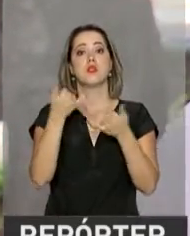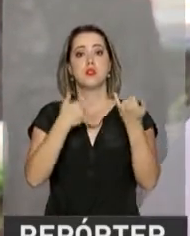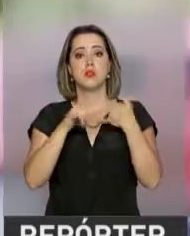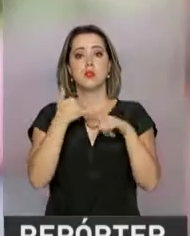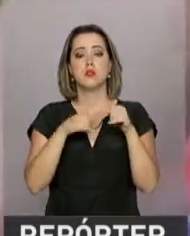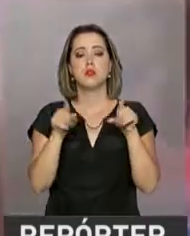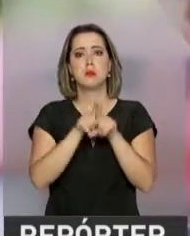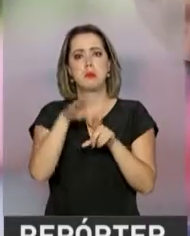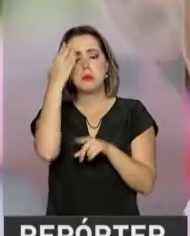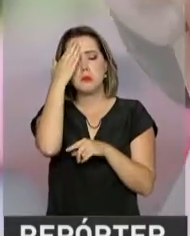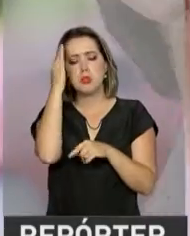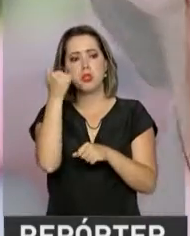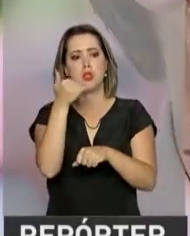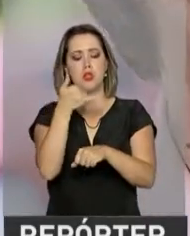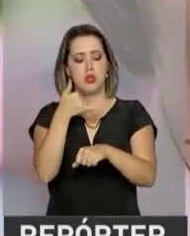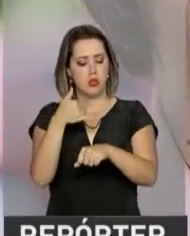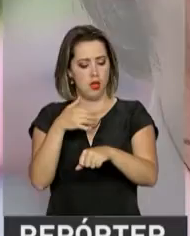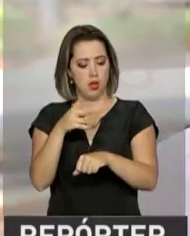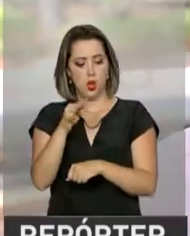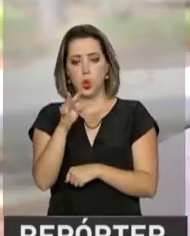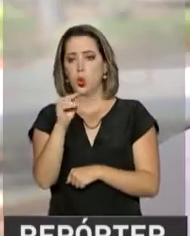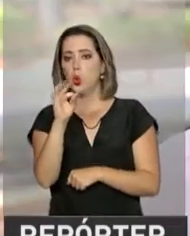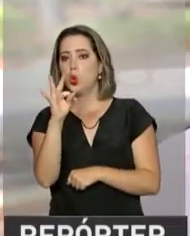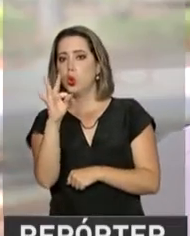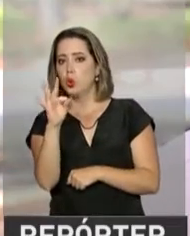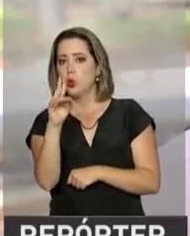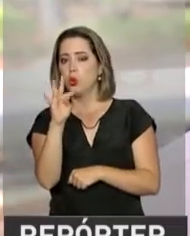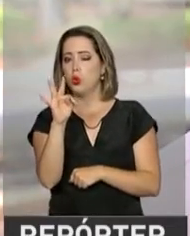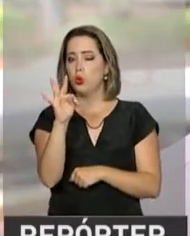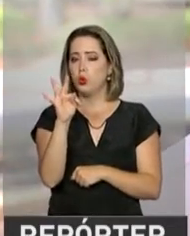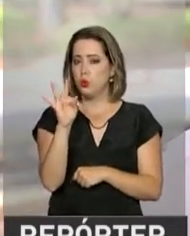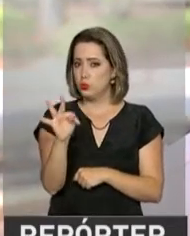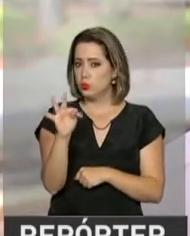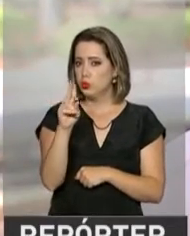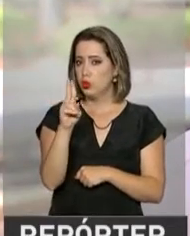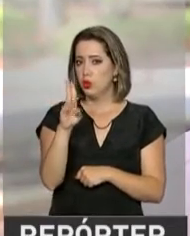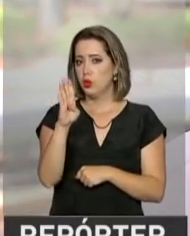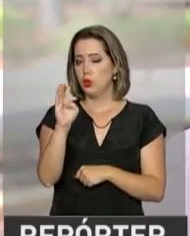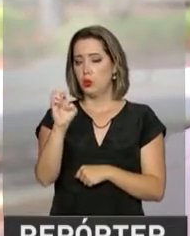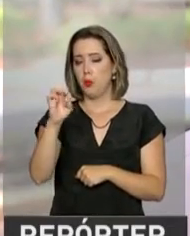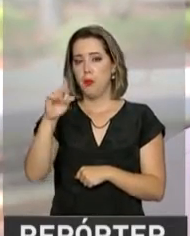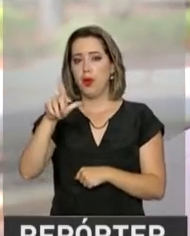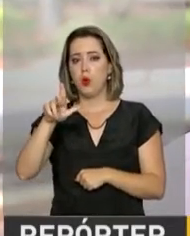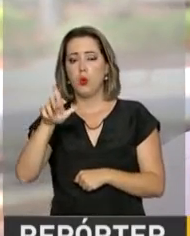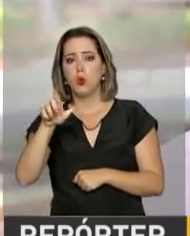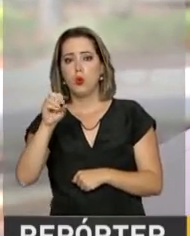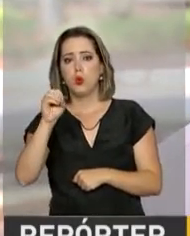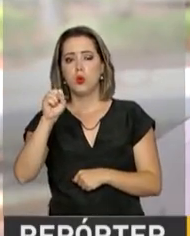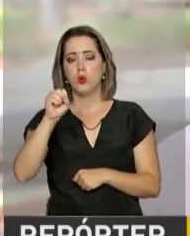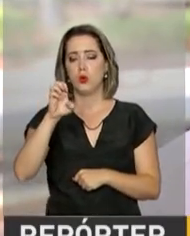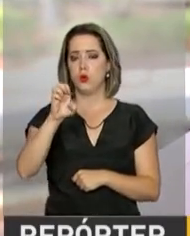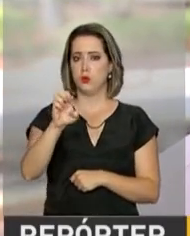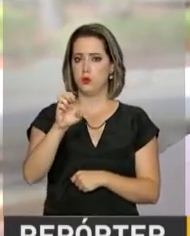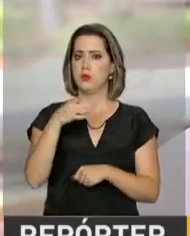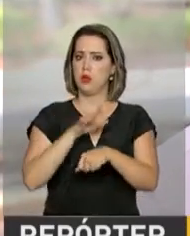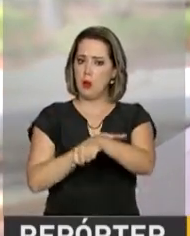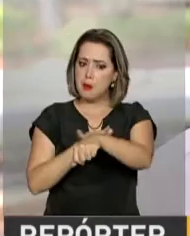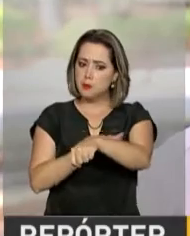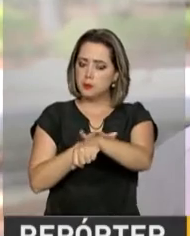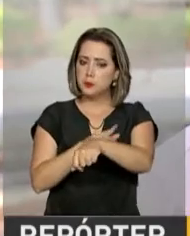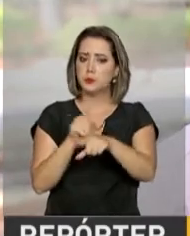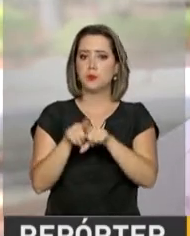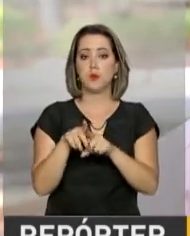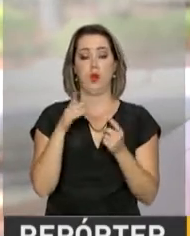cutânea, um tipo raro da doença. Eu gosto de contar essa minha história porque é conhecimento. Vai que amanhã qualquer pessoa